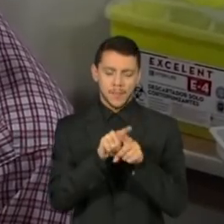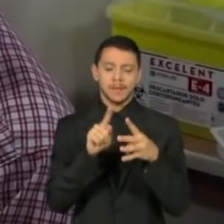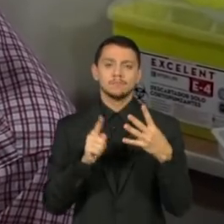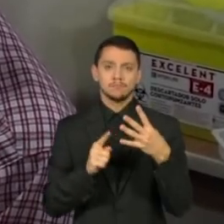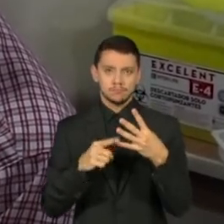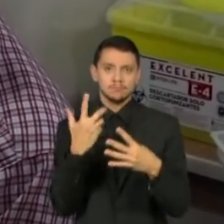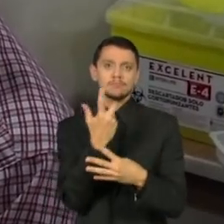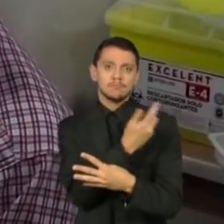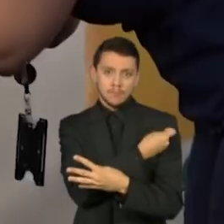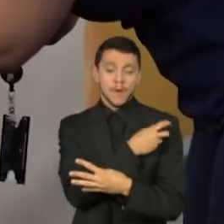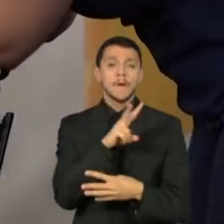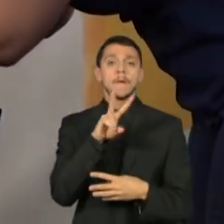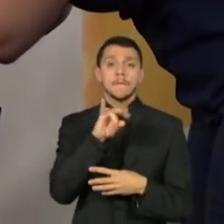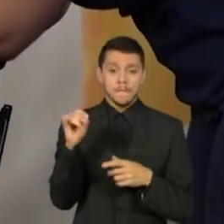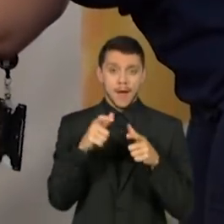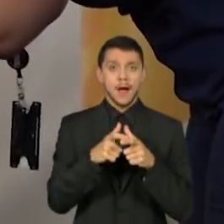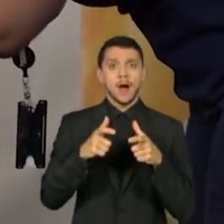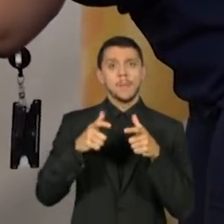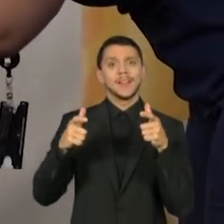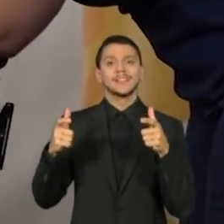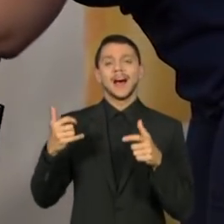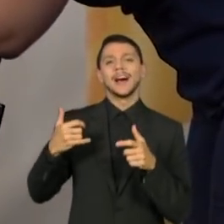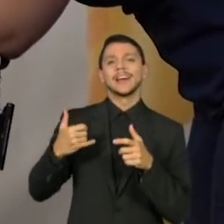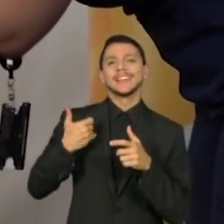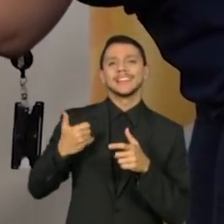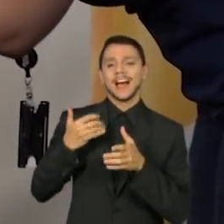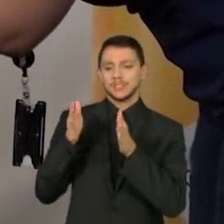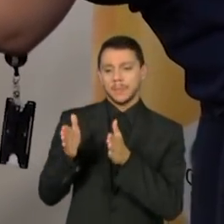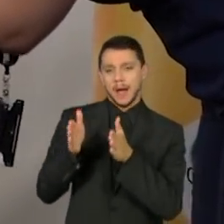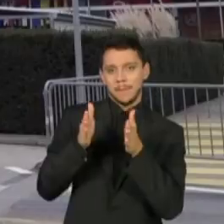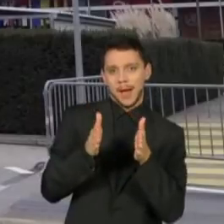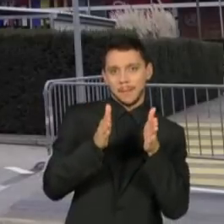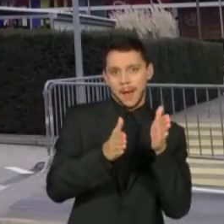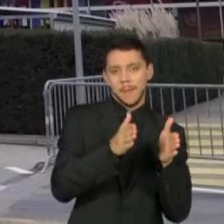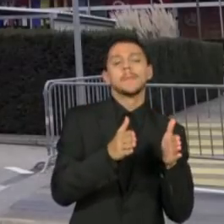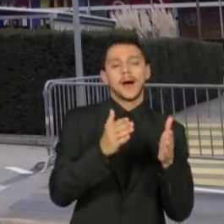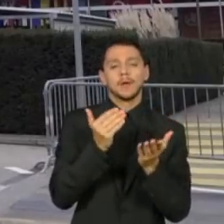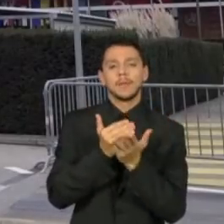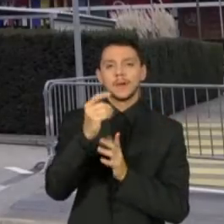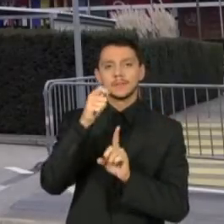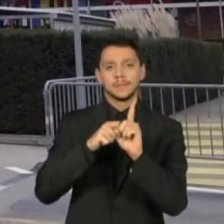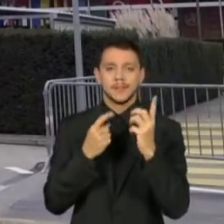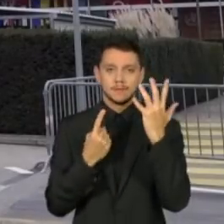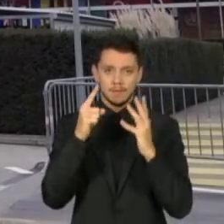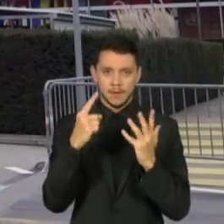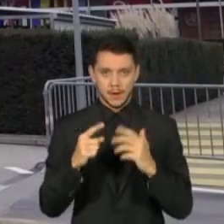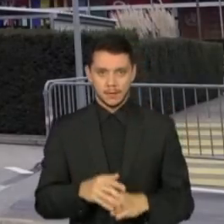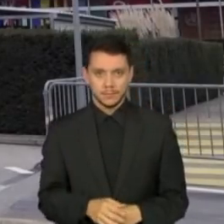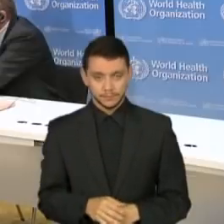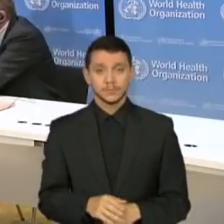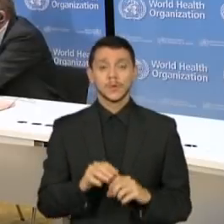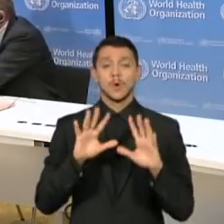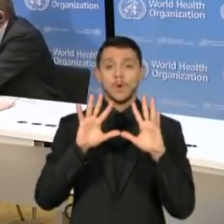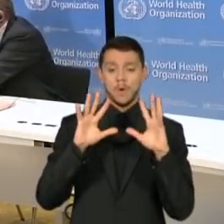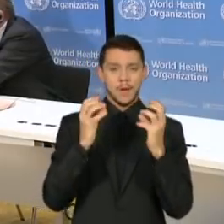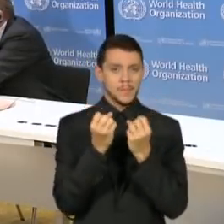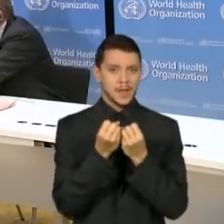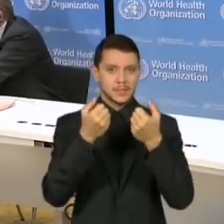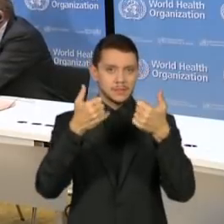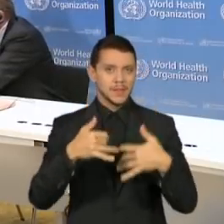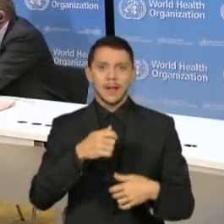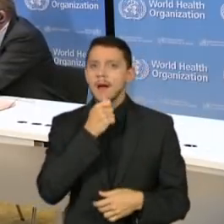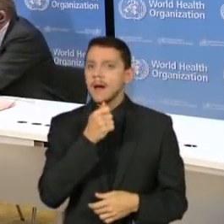vai ampliar a faixa etária gradualmente a partir de fevereiro. A OMS diz que ainda não há pesquisas e dados